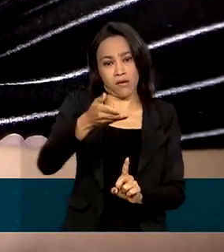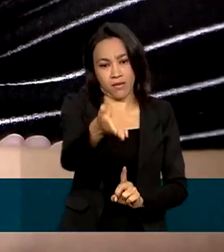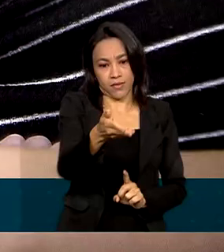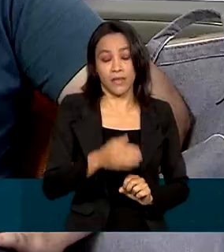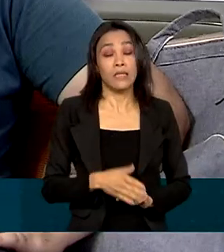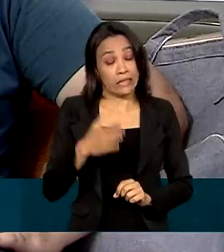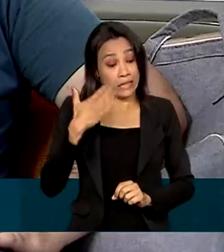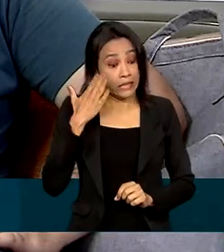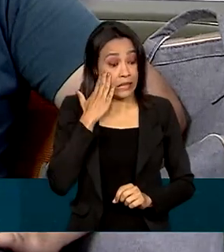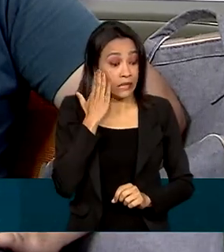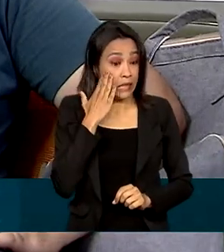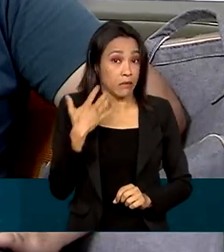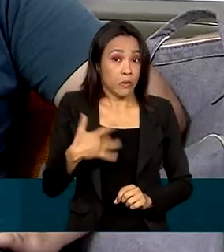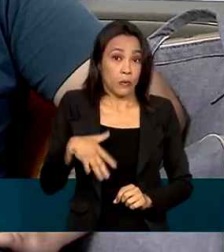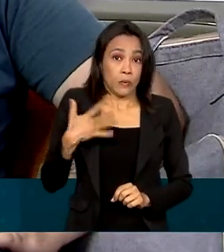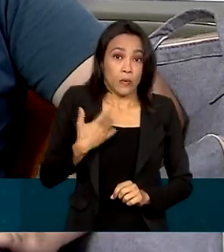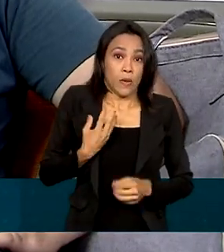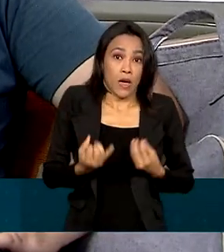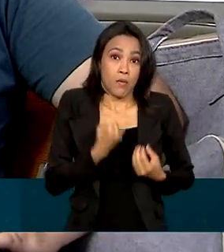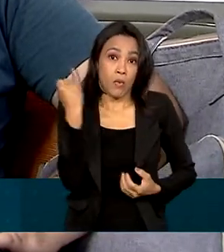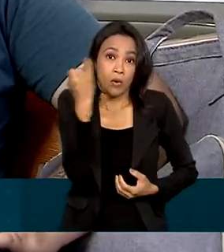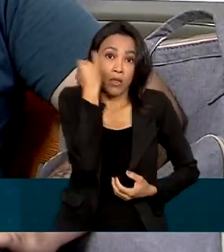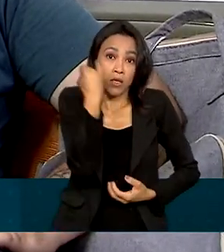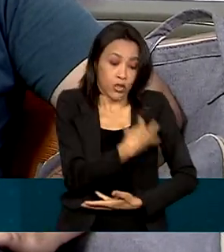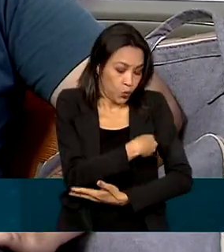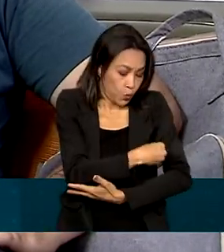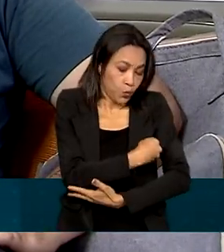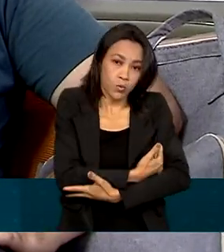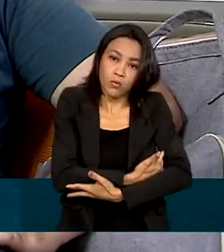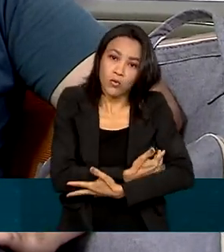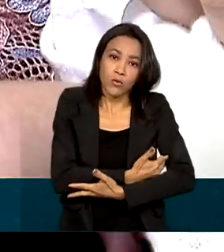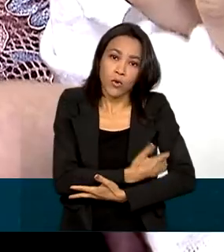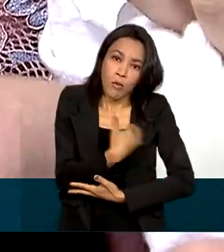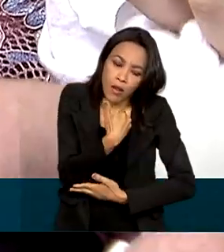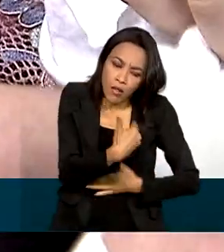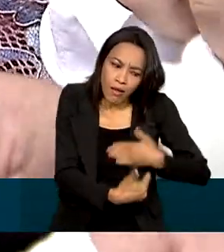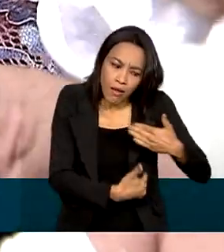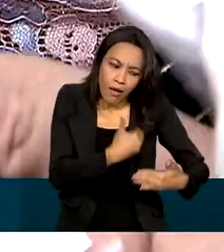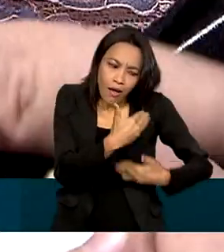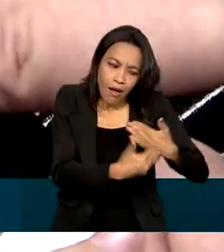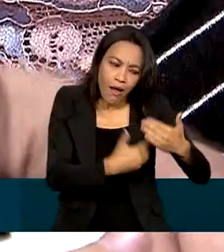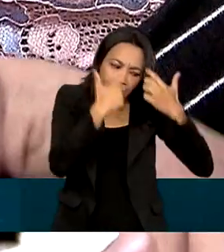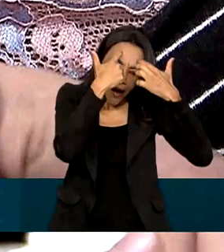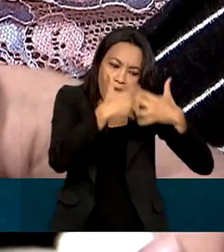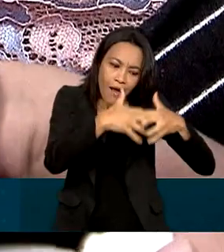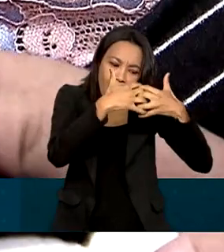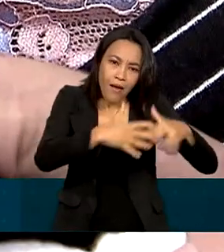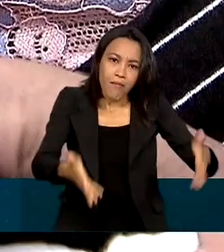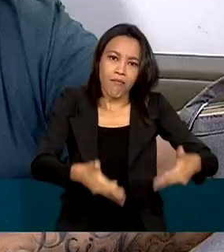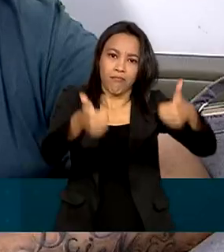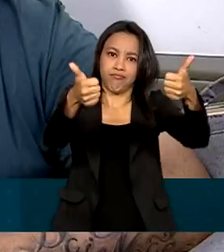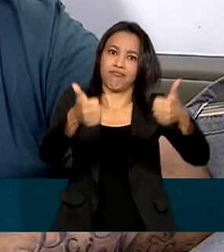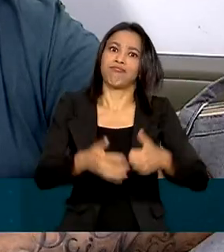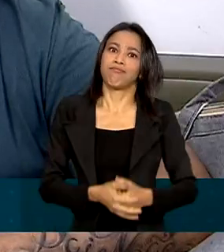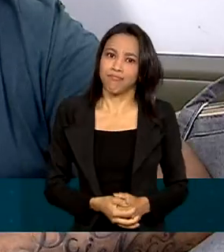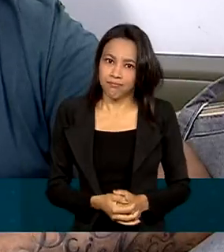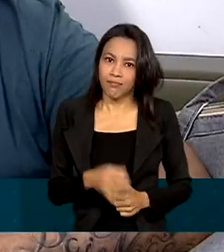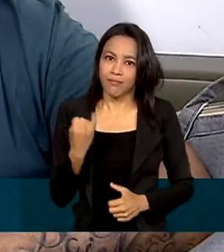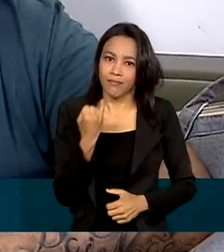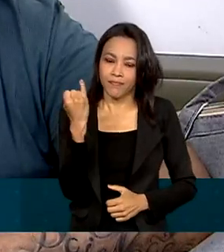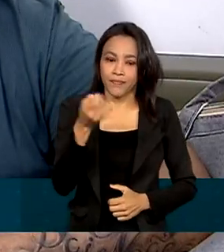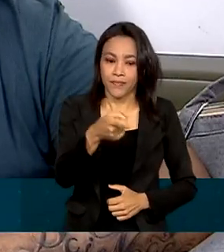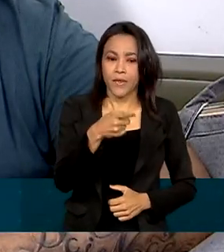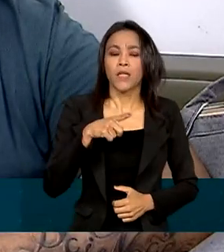condição a importância do leite materno para o desenvolvimento dele é ainda maior. A gente está